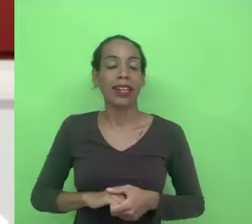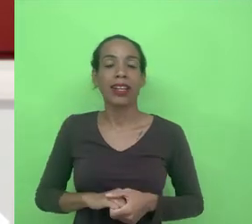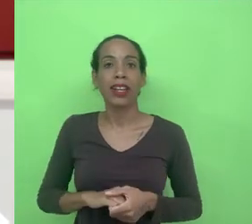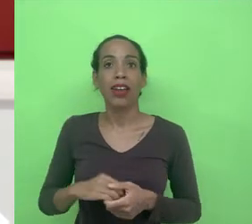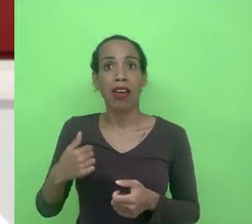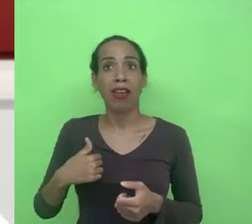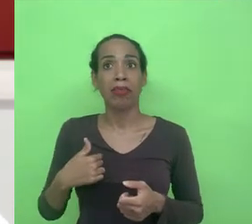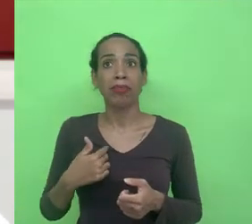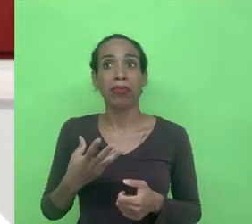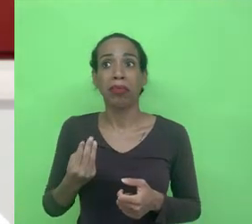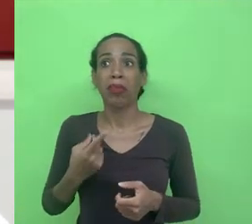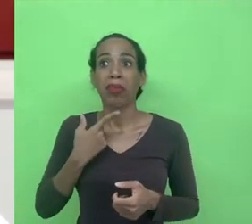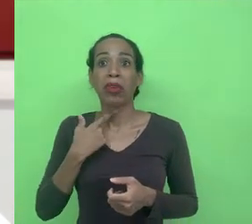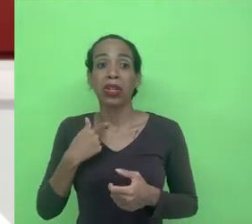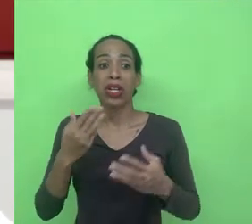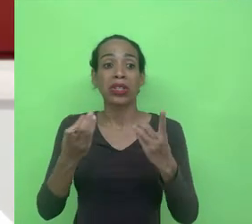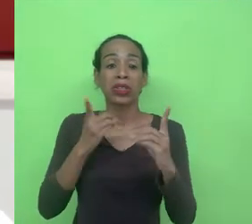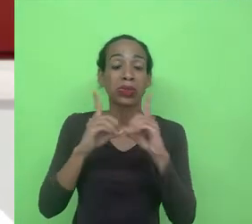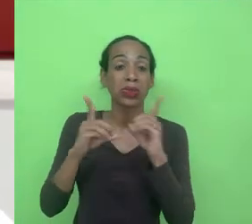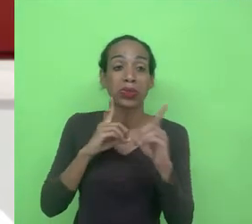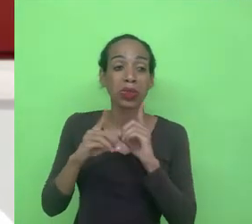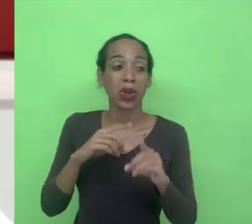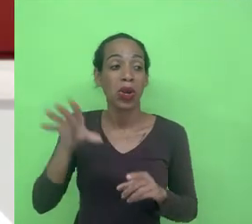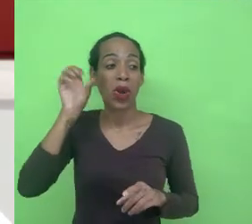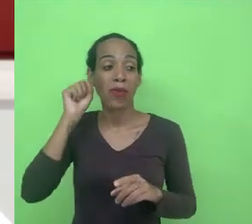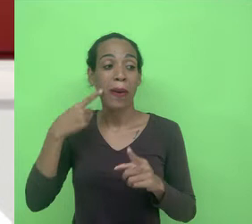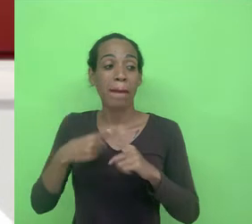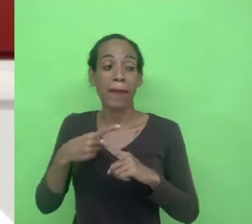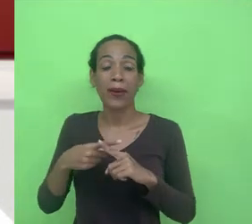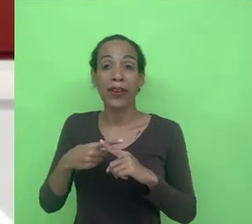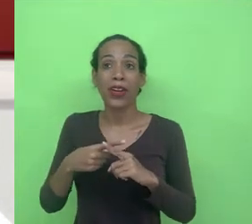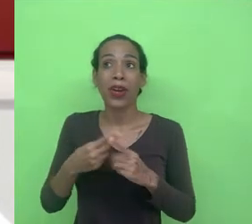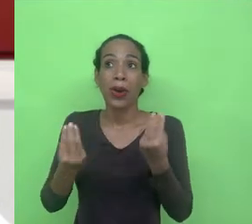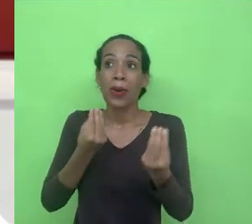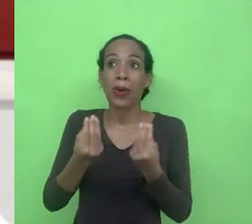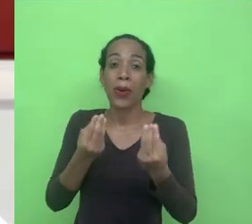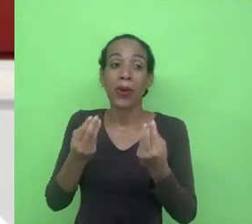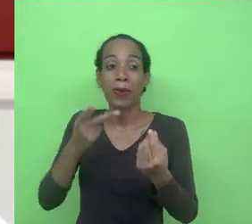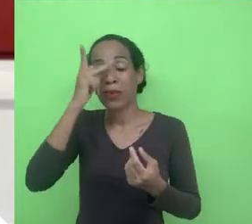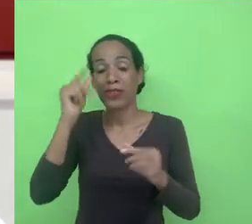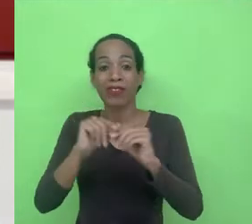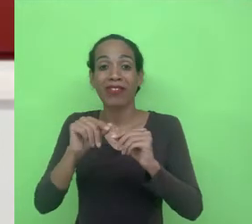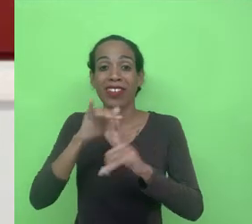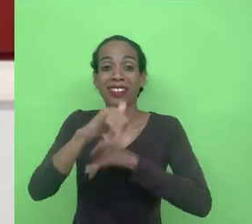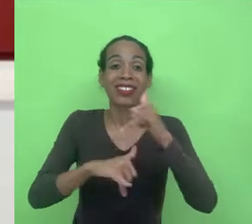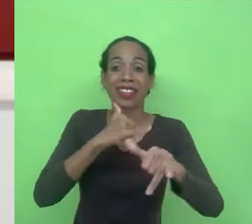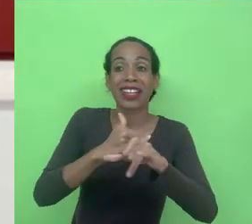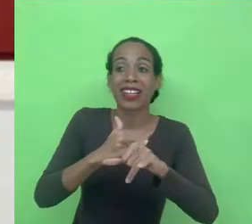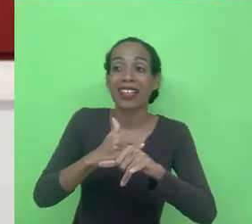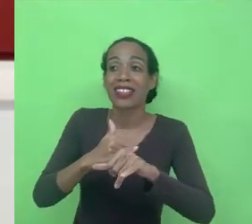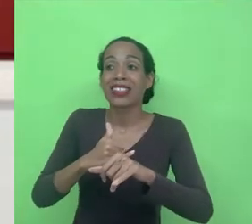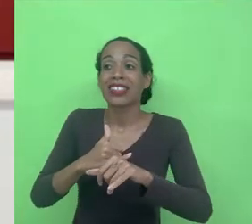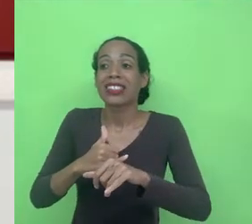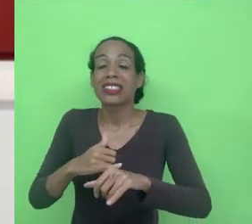interessado nessa discussão eu estava aqui ouvindo porque como alguém que desenvolve tecnologia para o judiciário eu estou muito